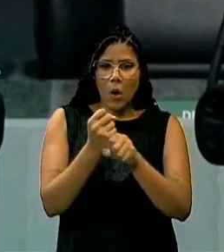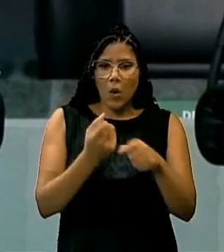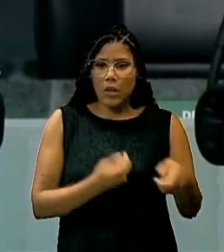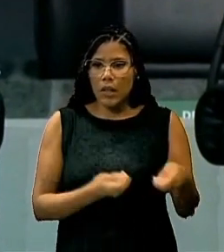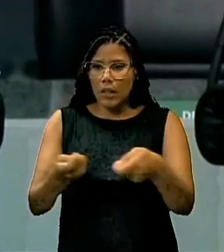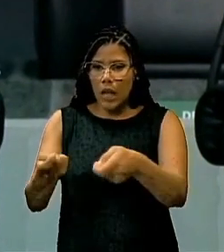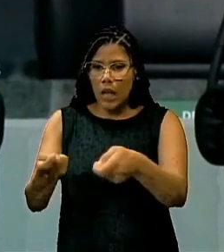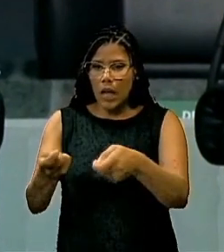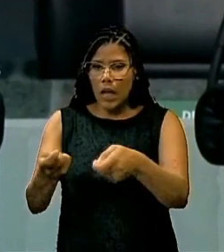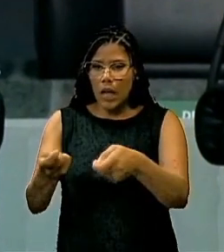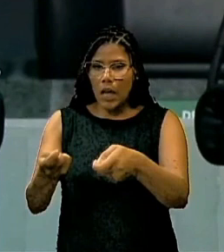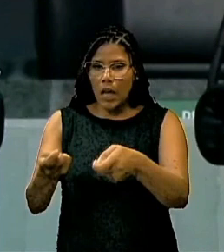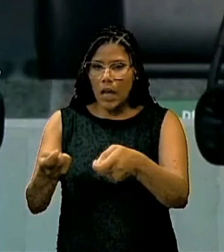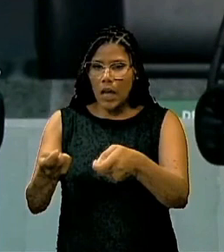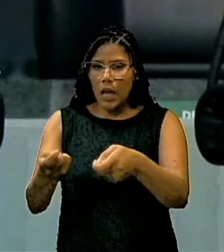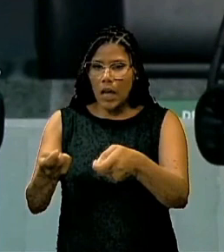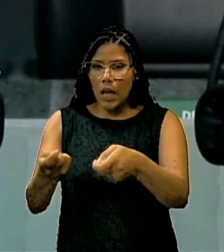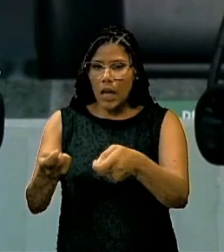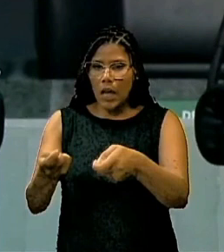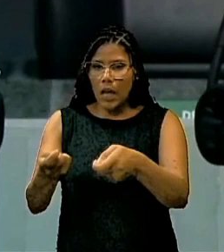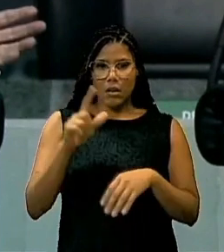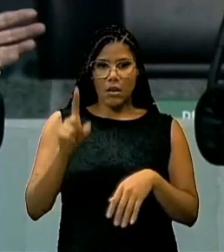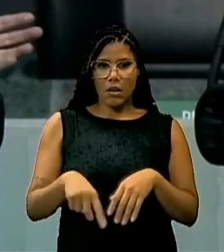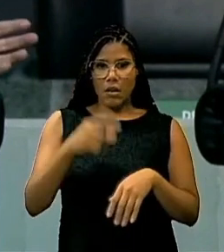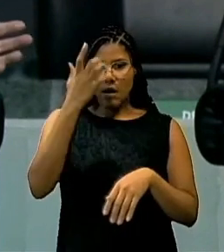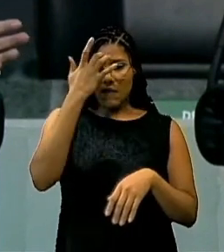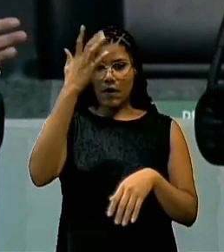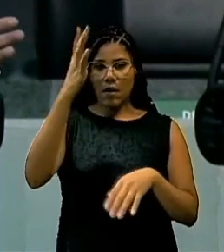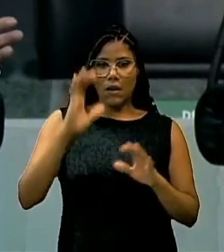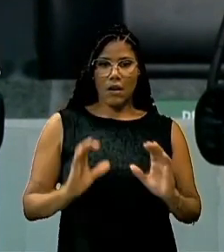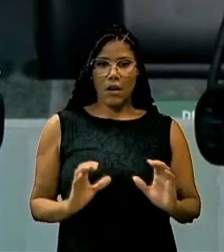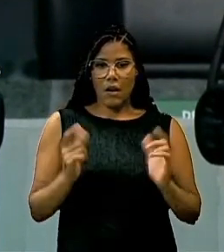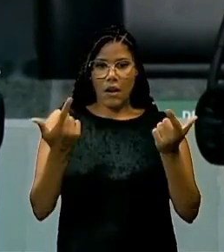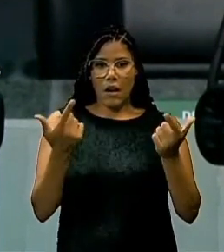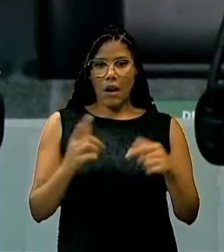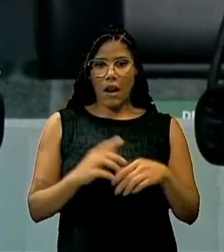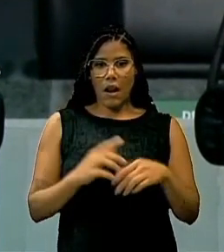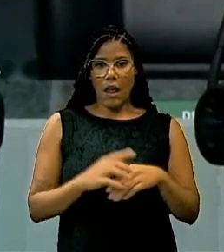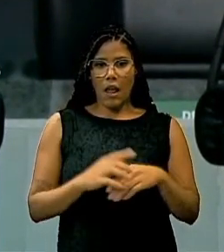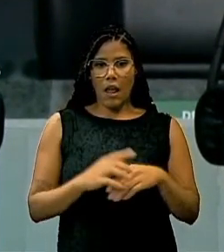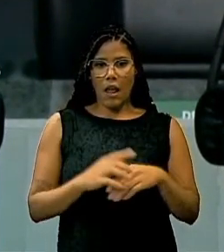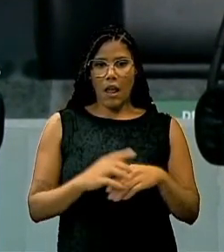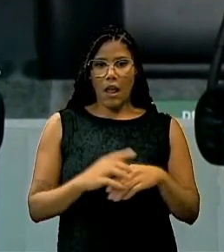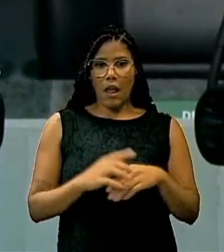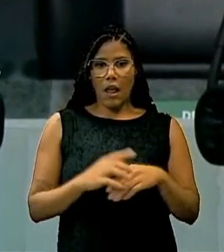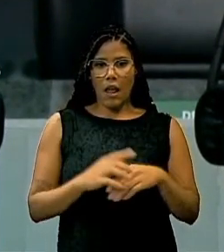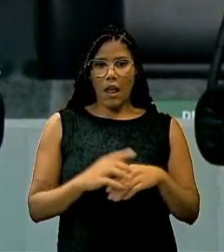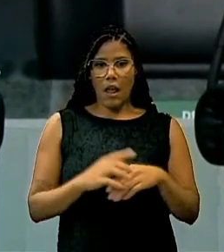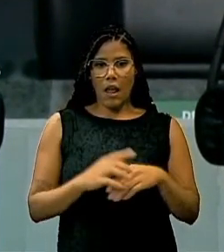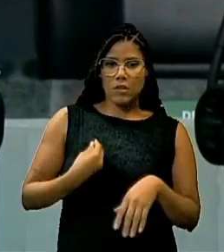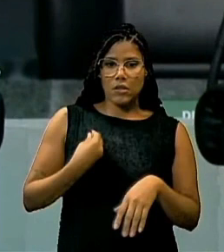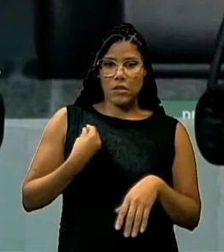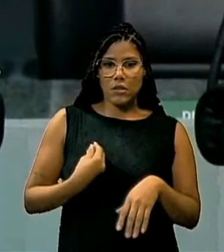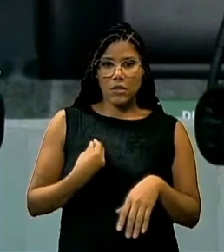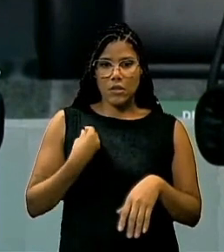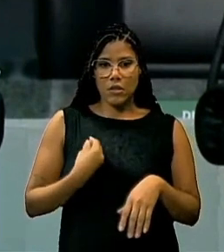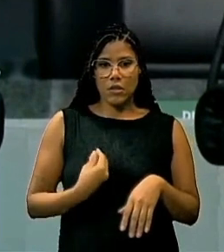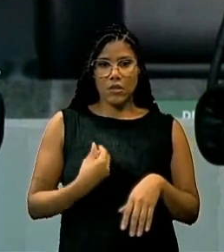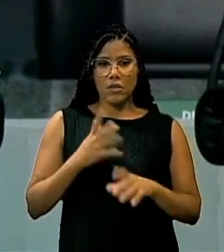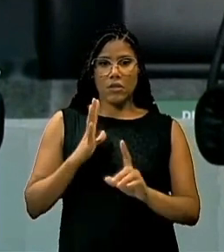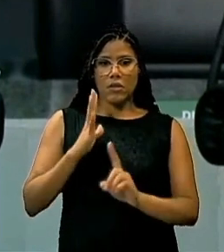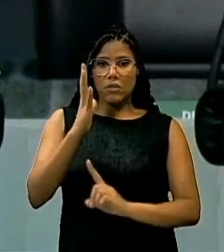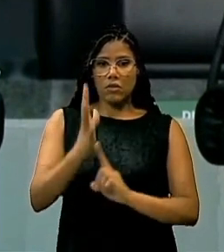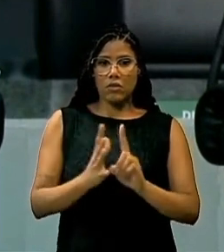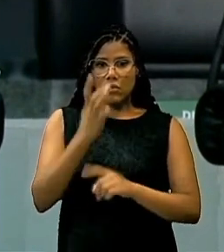é fácil, é fácil. Claro que existe discurso mais fácil do que falar de saúde, para